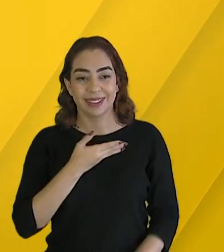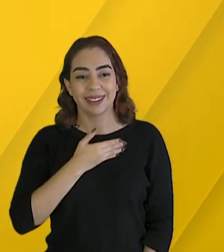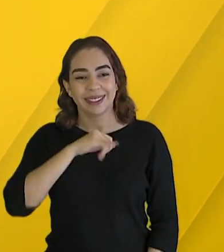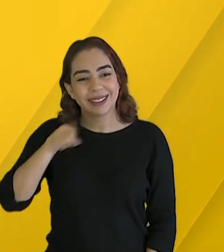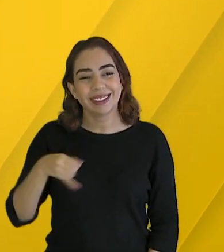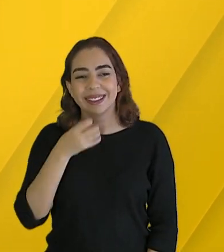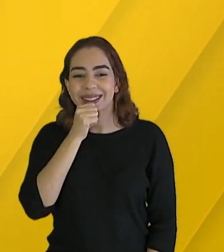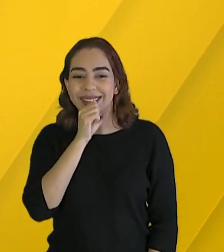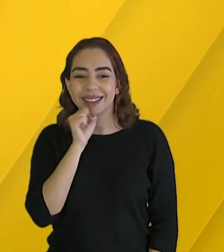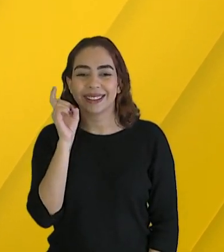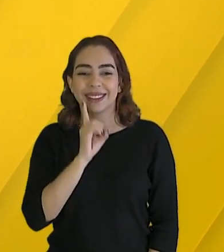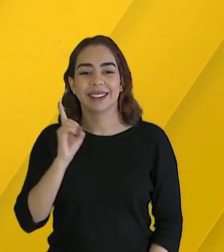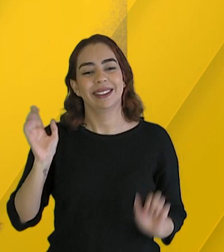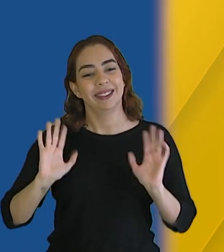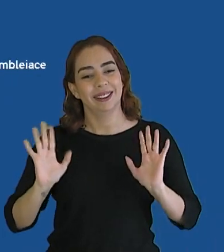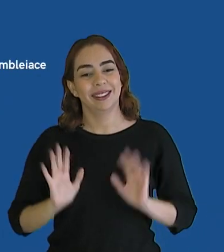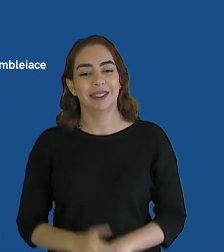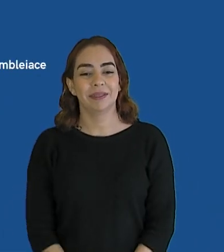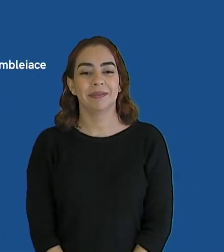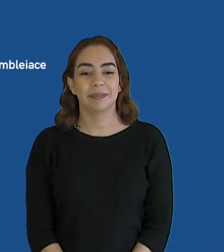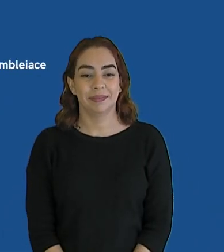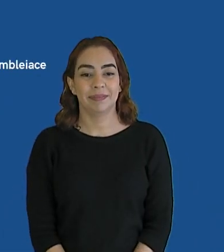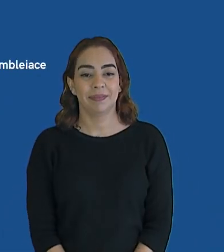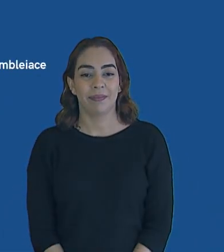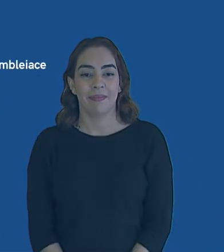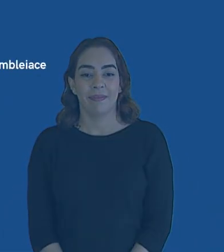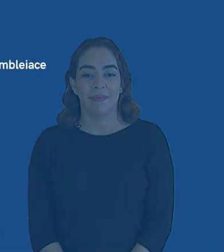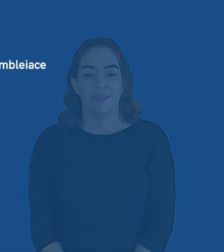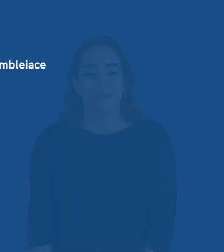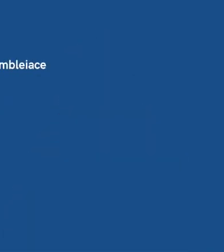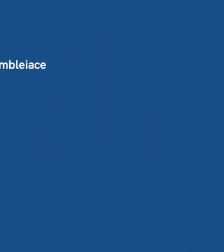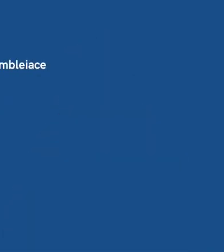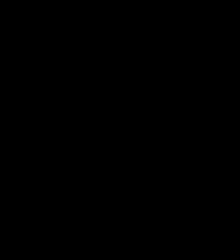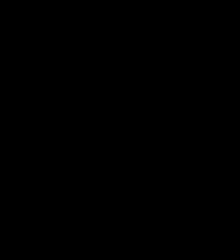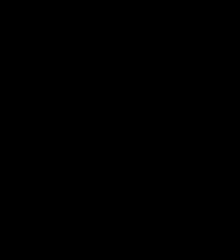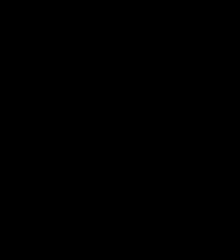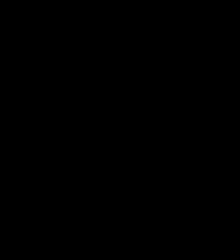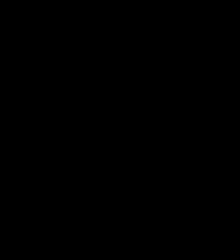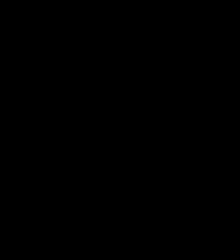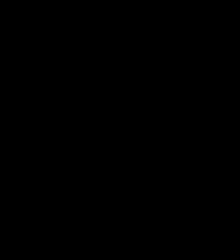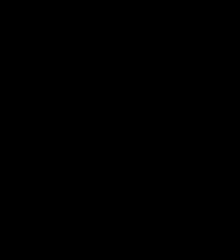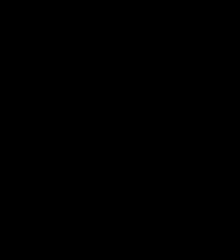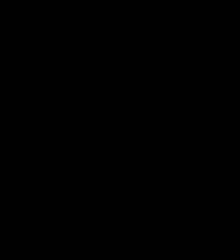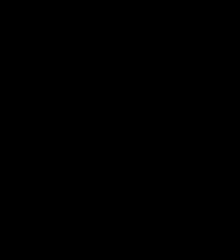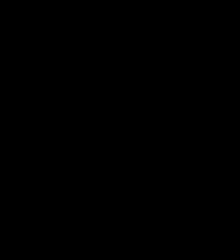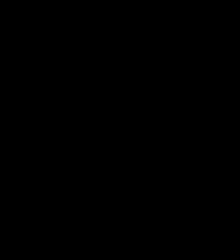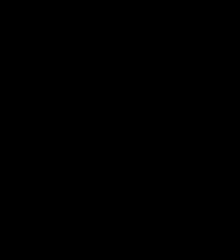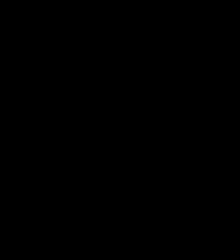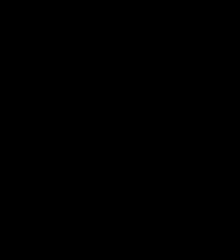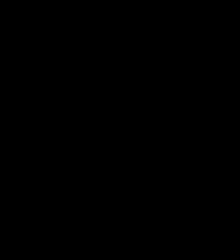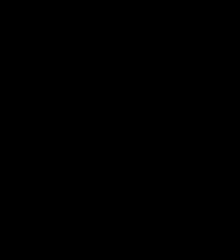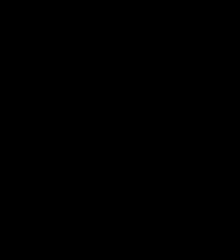fim de semana. Valeu! A Sovamo está nas redes sociais,